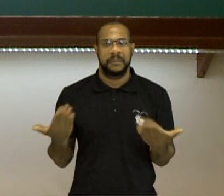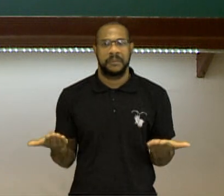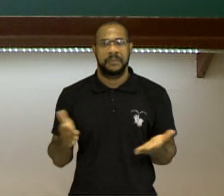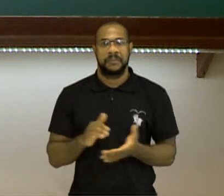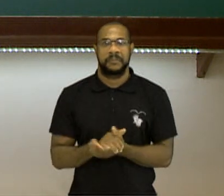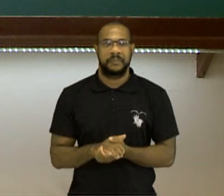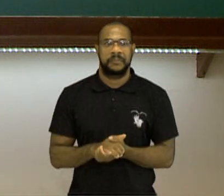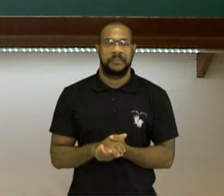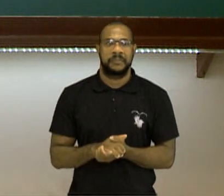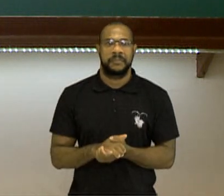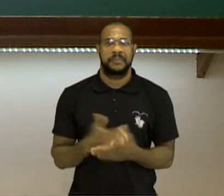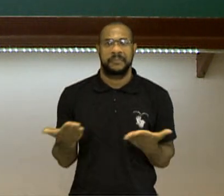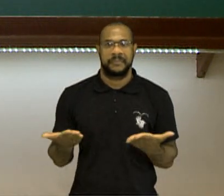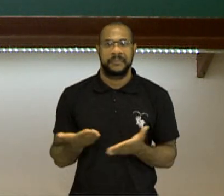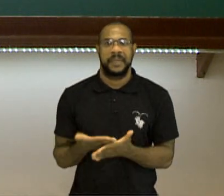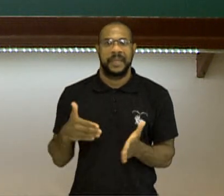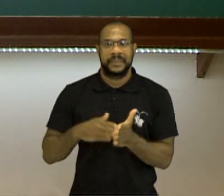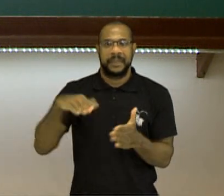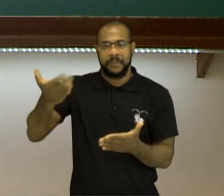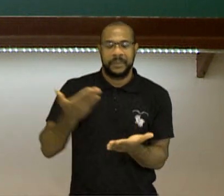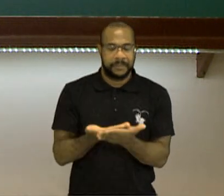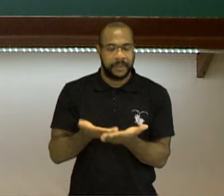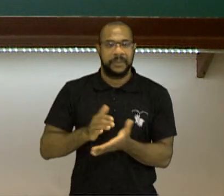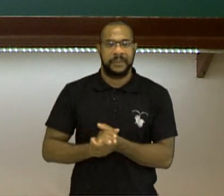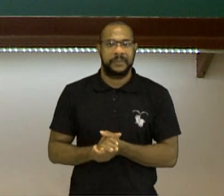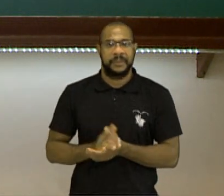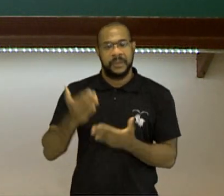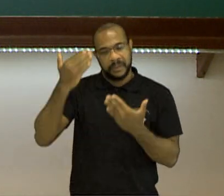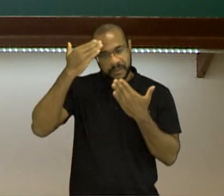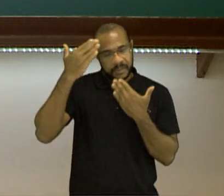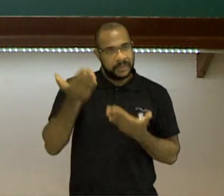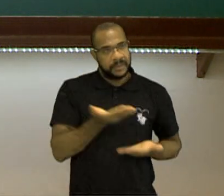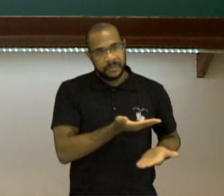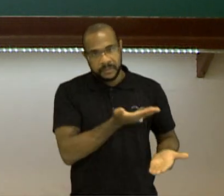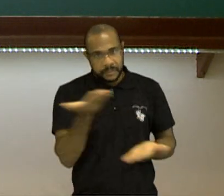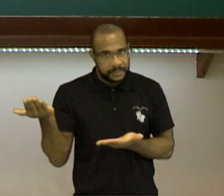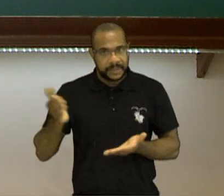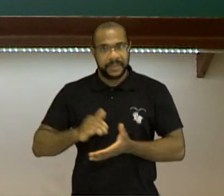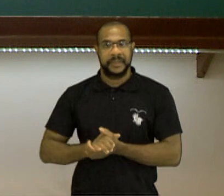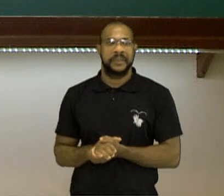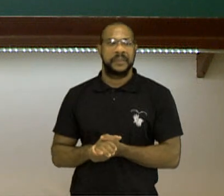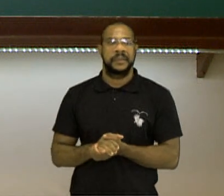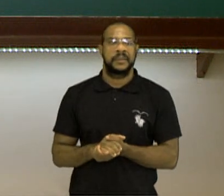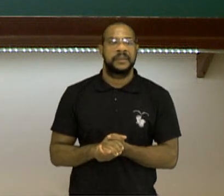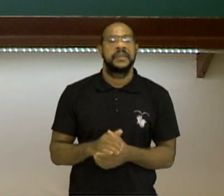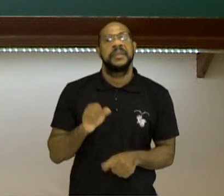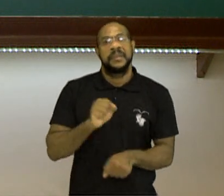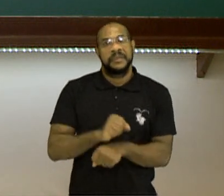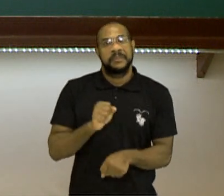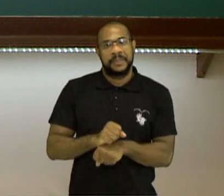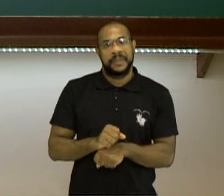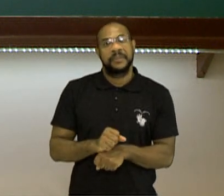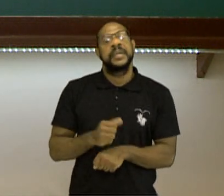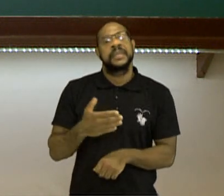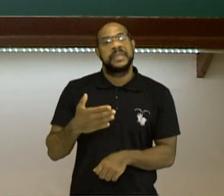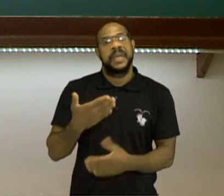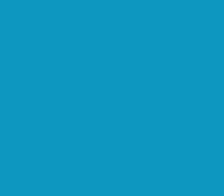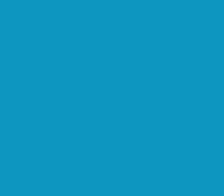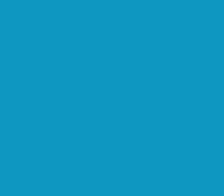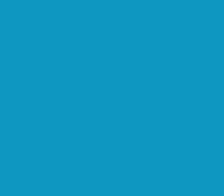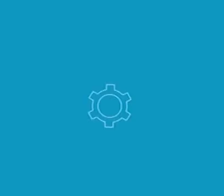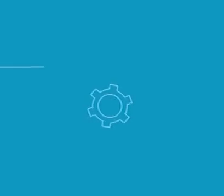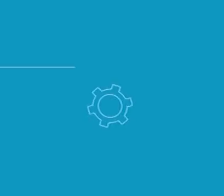Então, é isto. Obrigado pela audiência de vocês e eu espero que a aula seja bem proveitosa na sala.